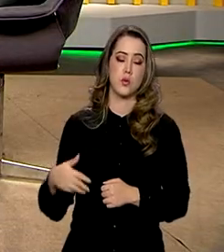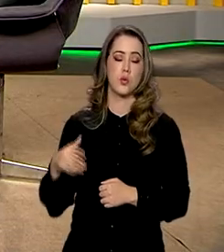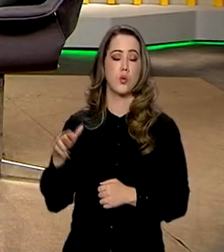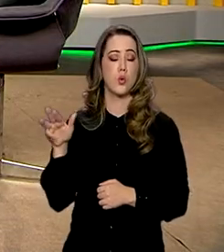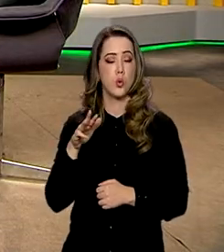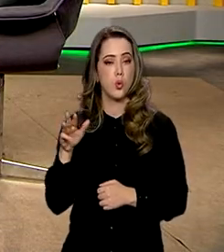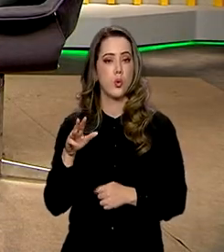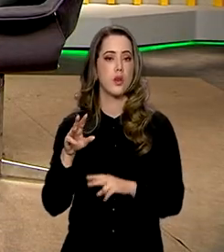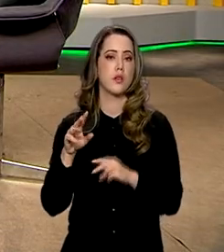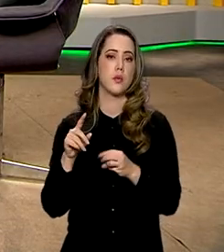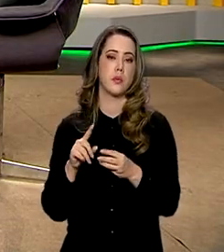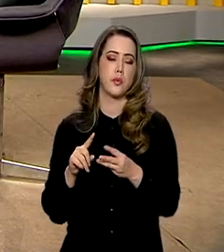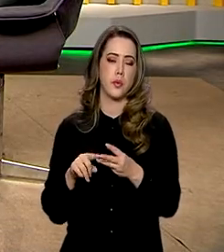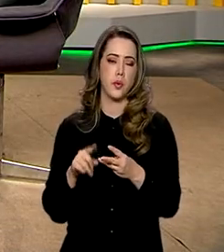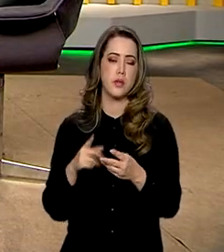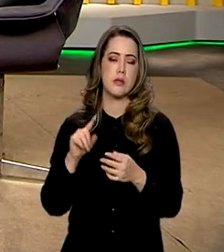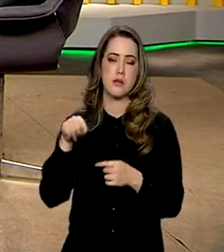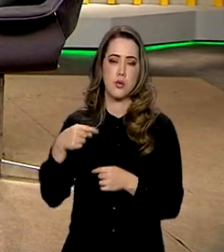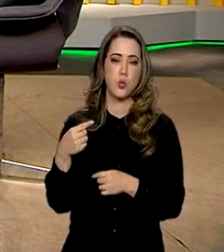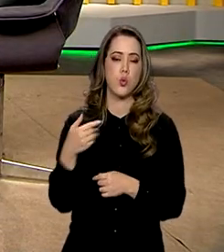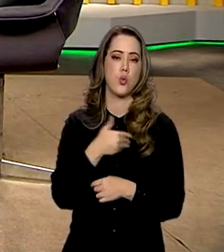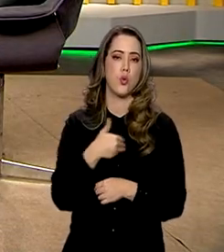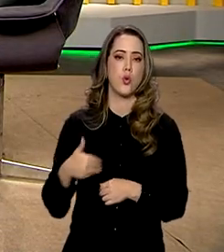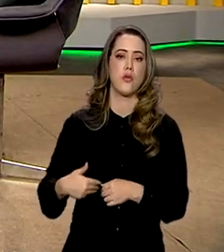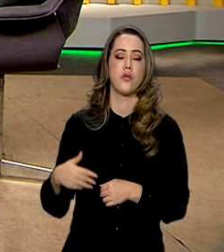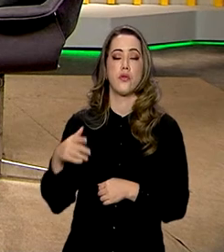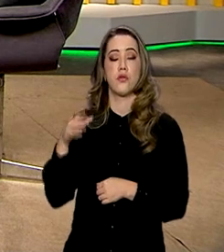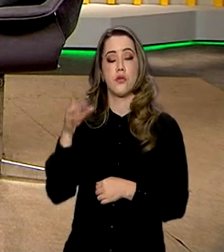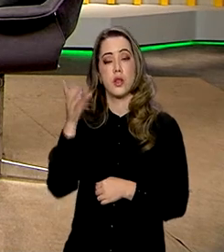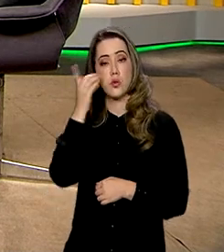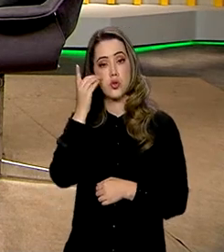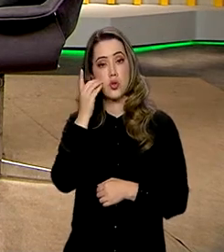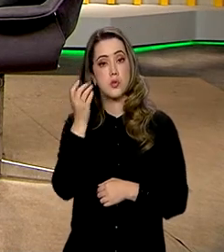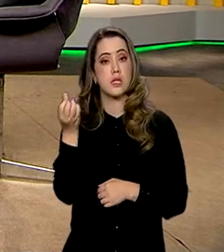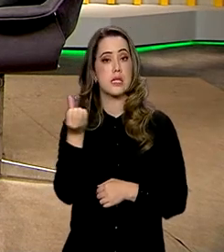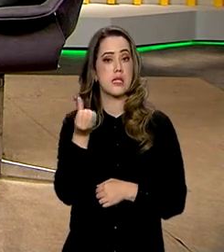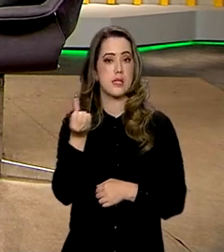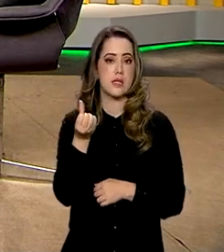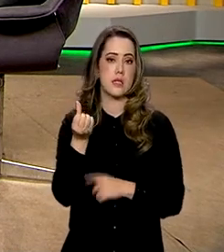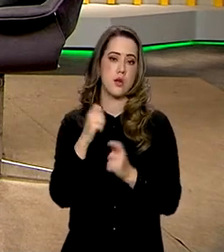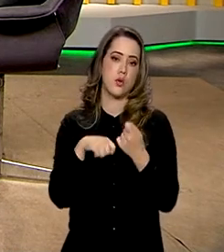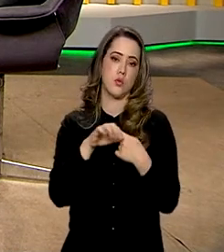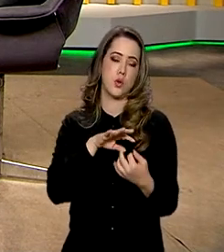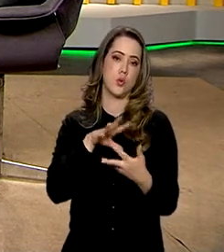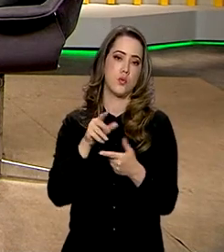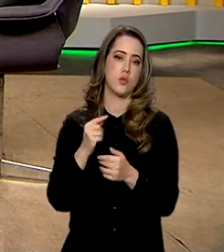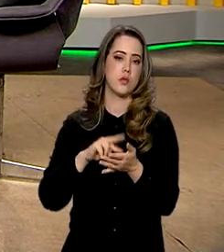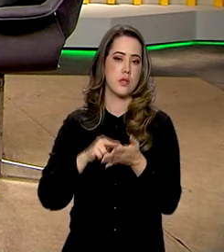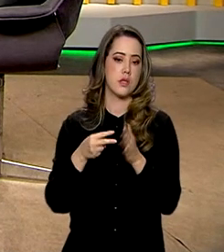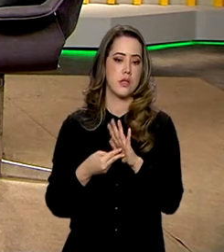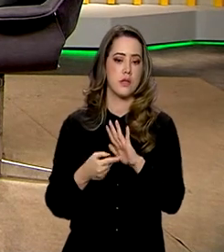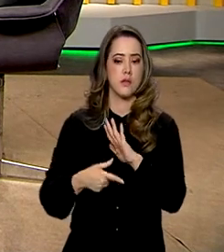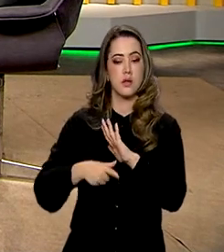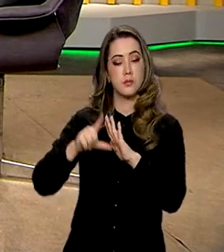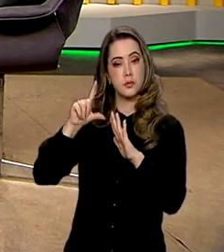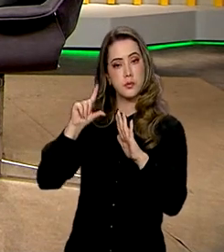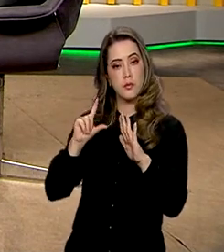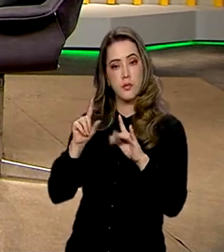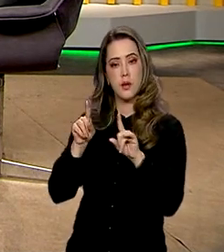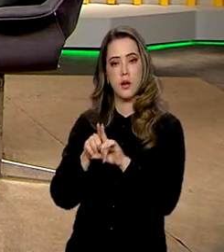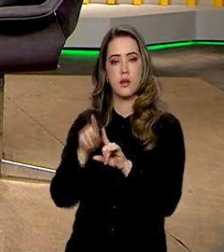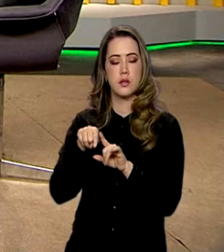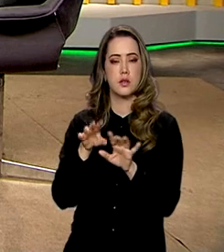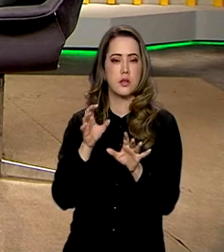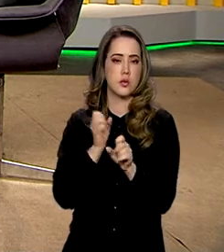nós fomos construindo gradativamente, chegamos à sexta economia do mundo. Isso representou sair de um saldo de